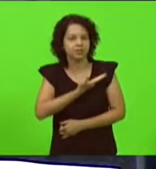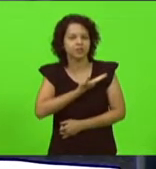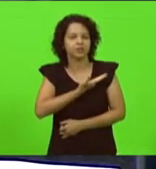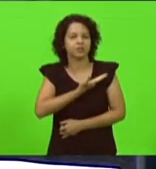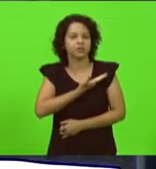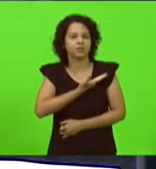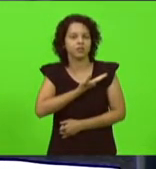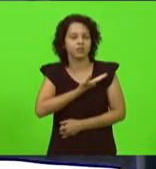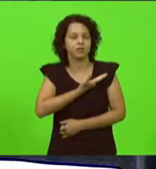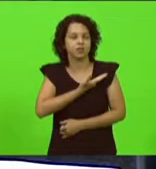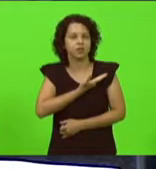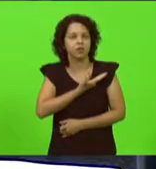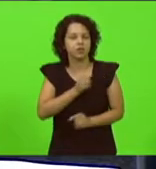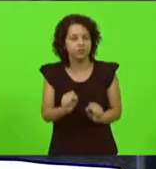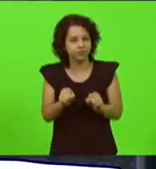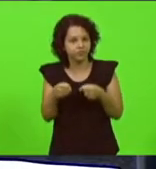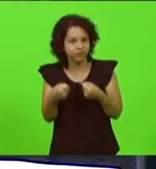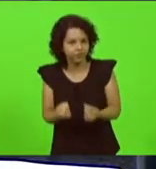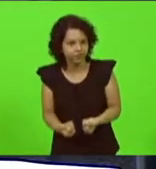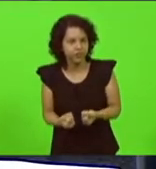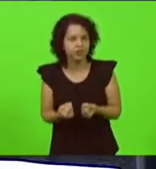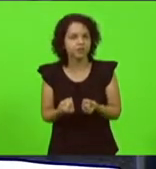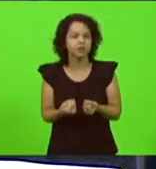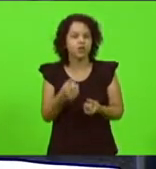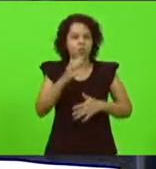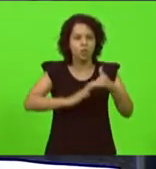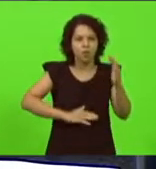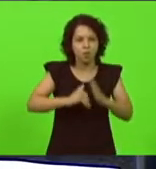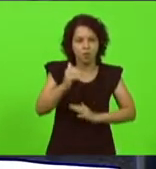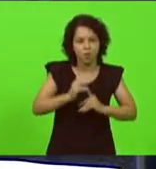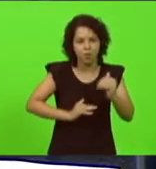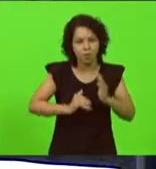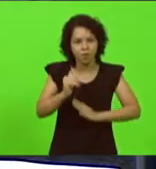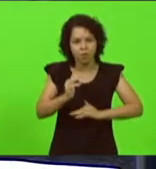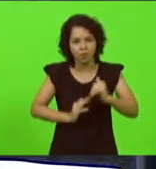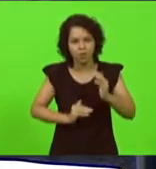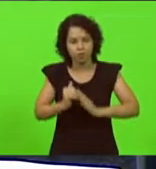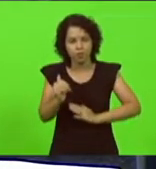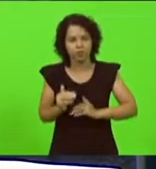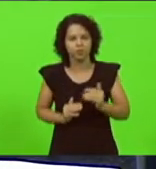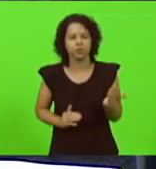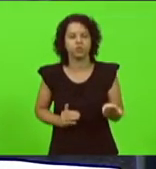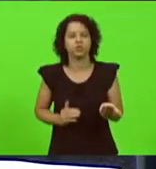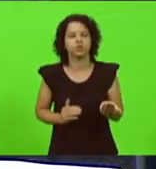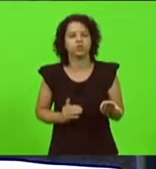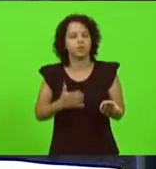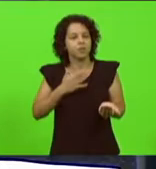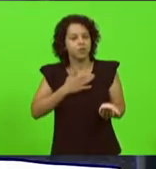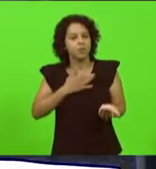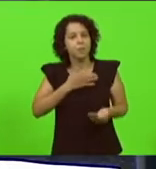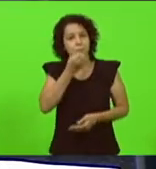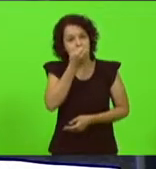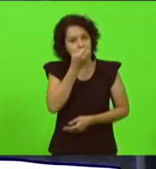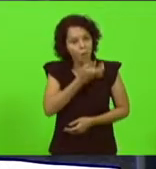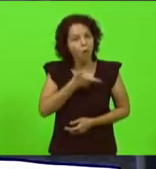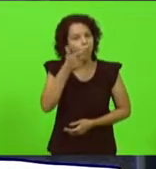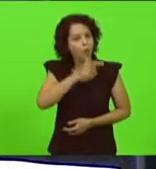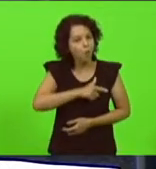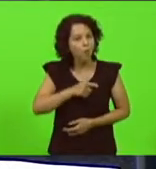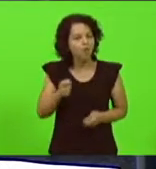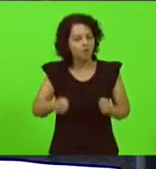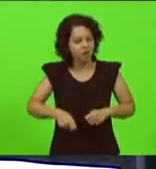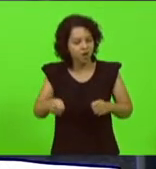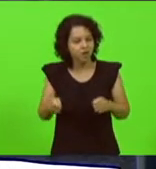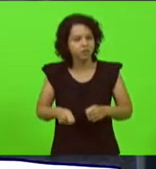das causas humanas, das boas práticas, seria muito melhor do que as minhas e que bom que nós vamos poder dividir a